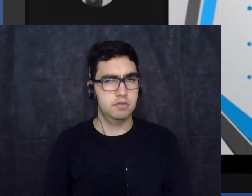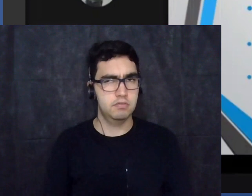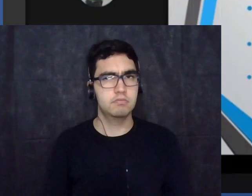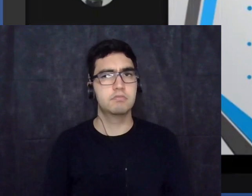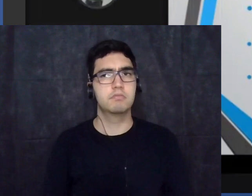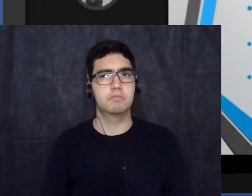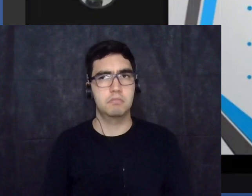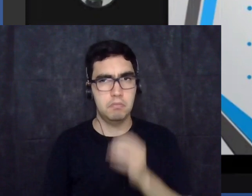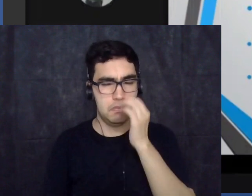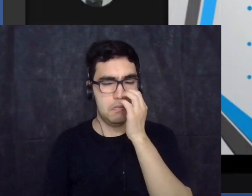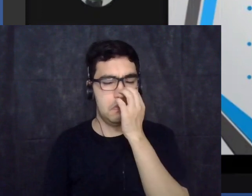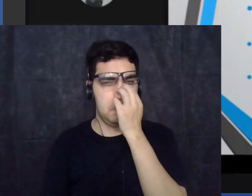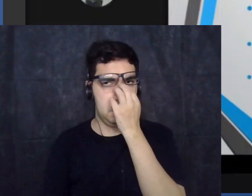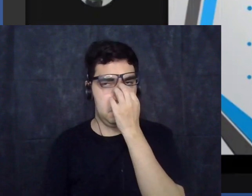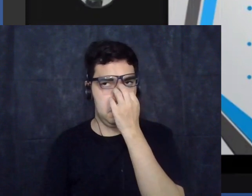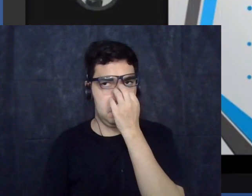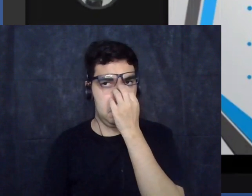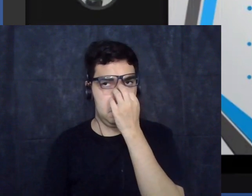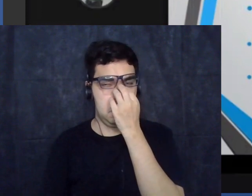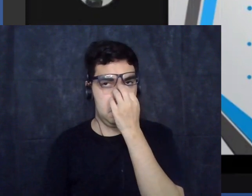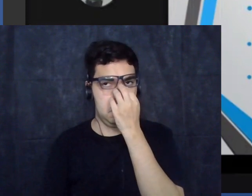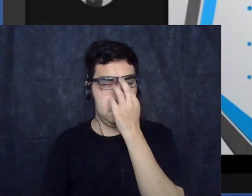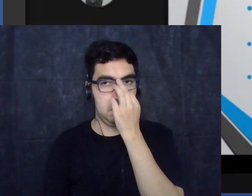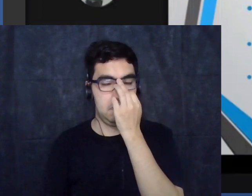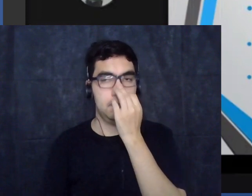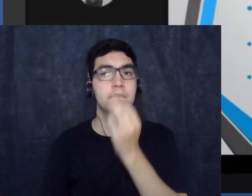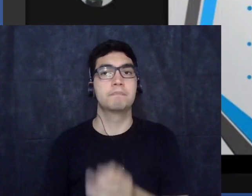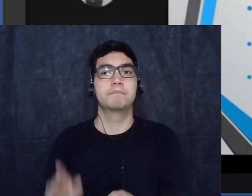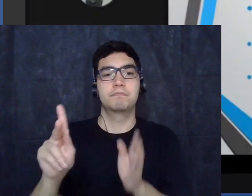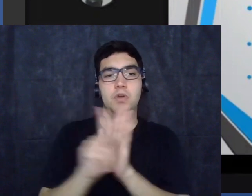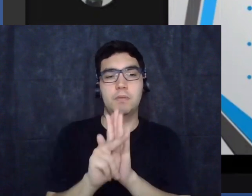da Alemanha